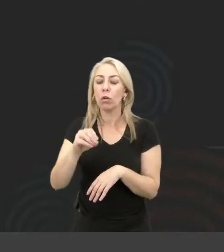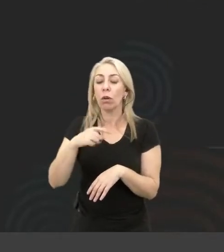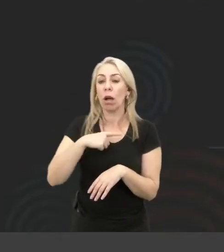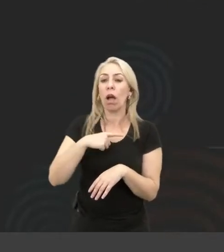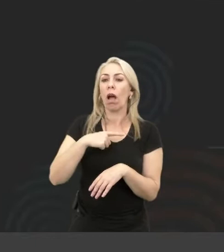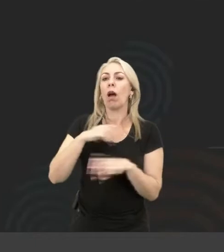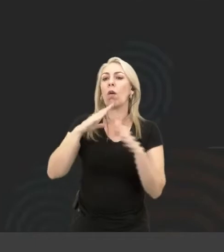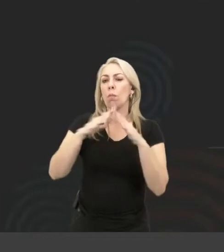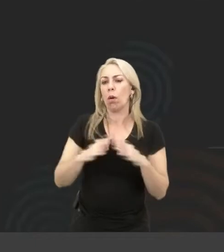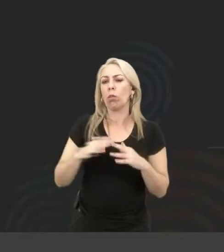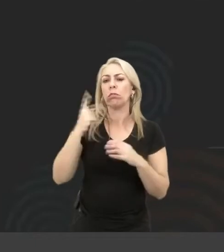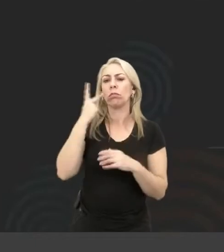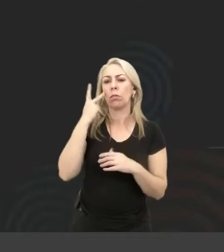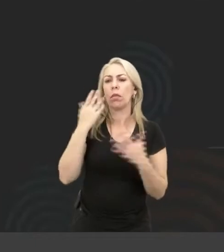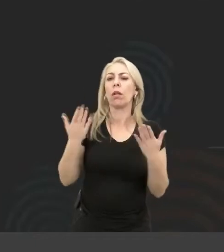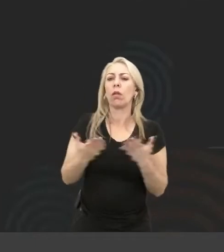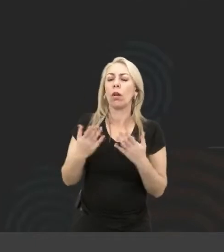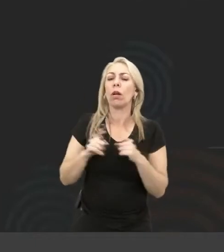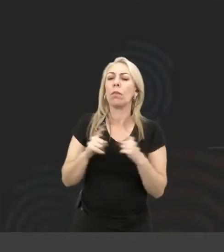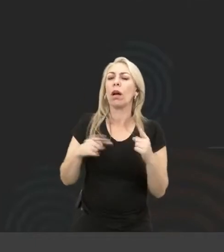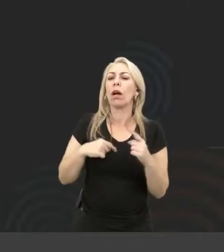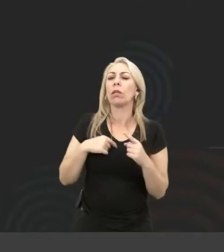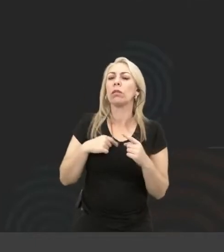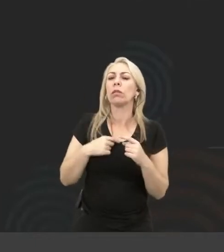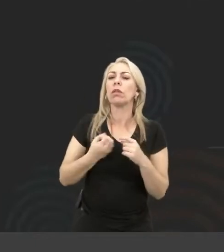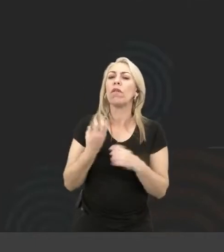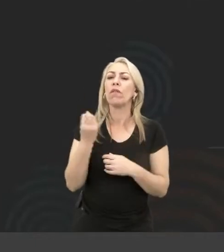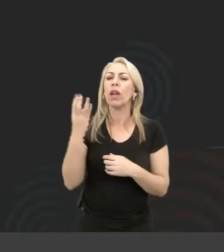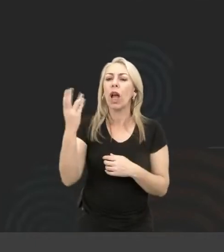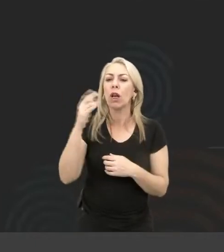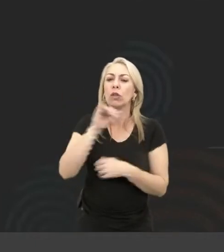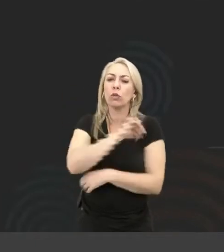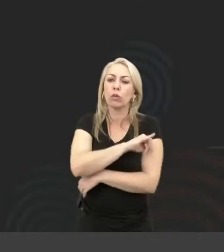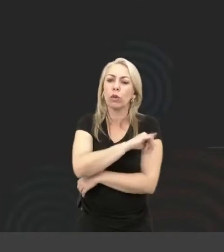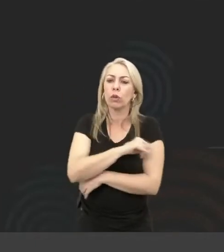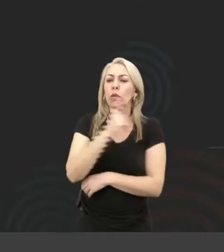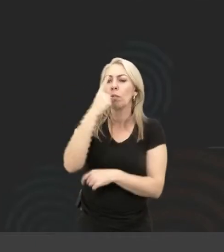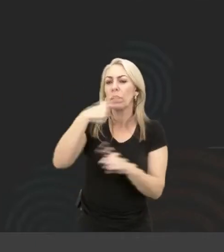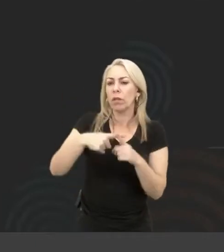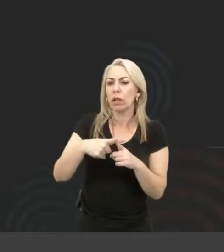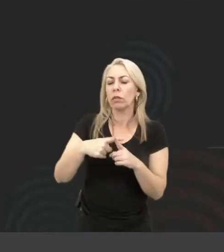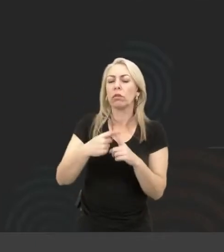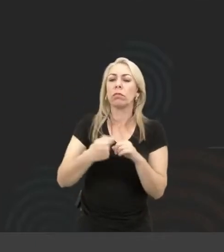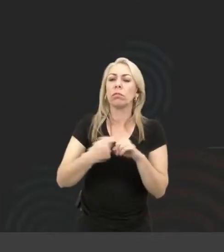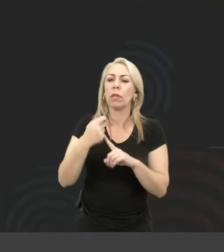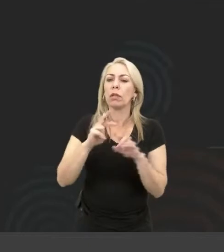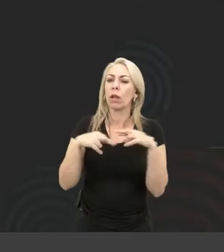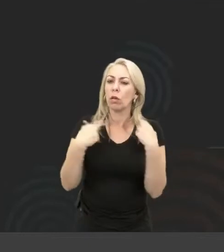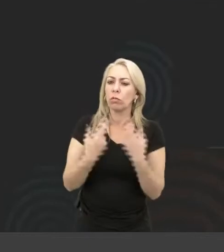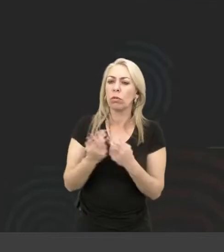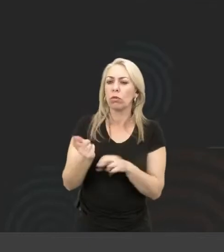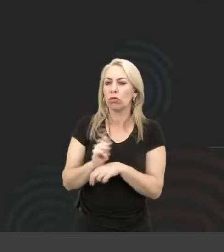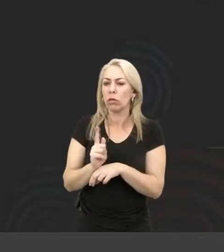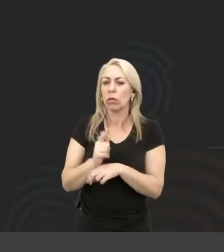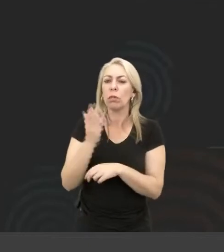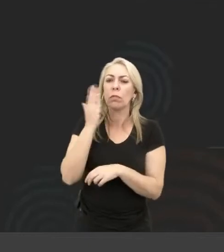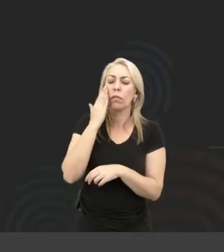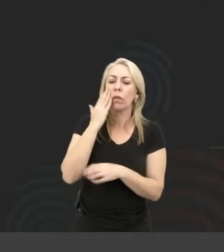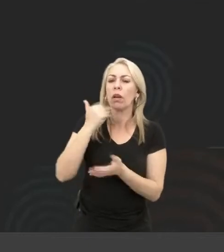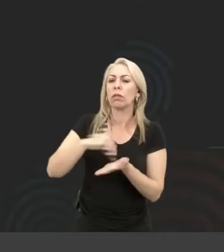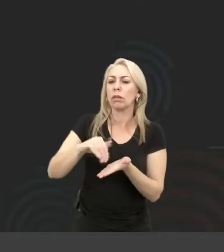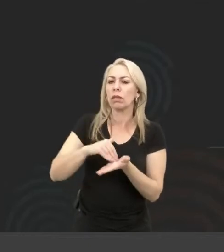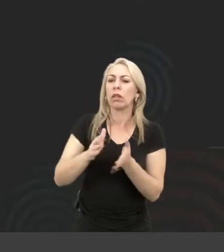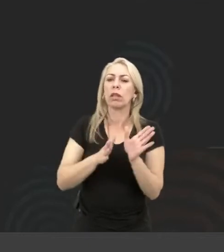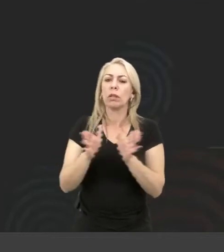moro em São Paulo agora, mas eu vou ao Rio, pelo menos, uma vez por mês pra, pra, pra reunião de gestão, pra ver como é que tá a Secretaria de